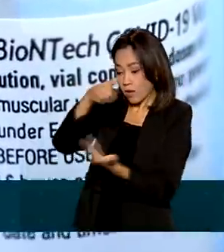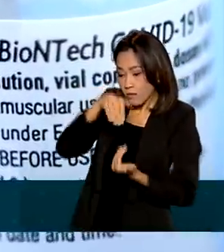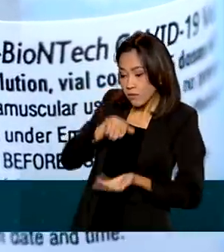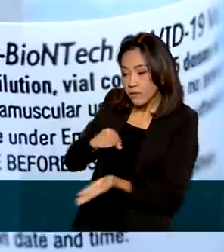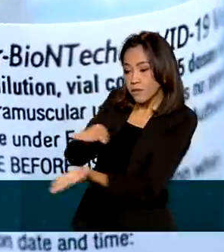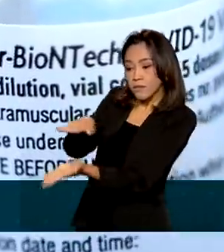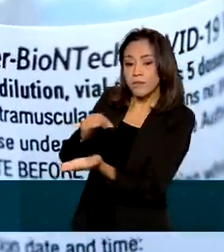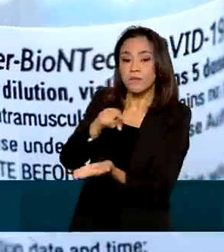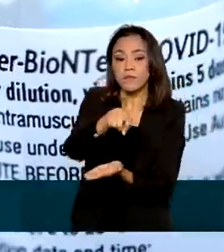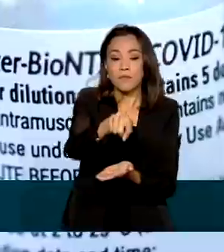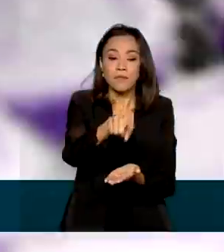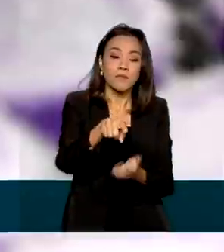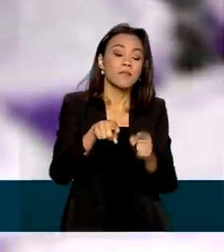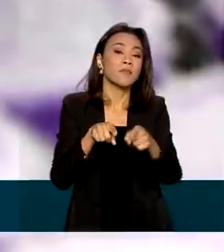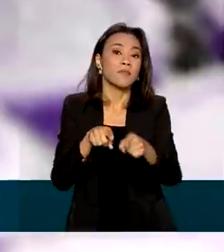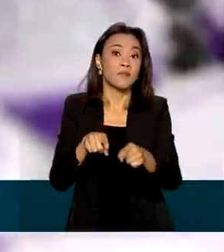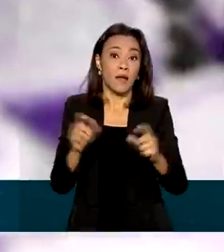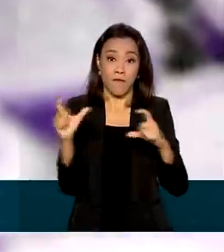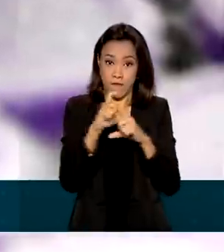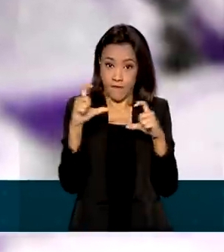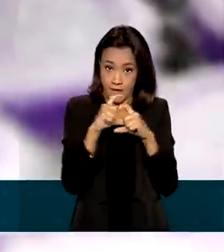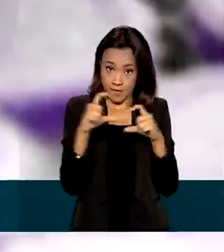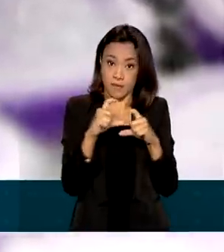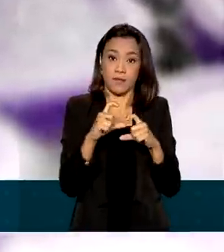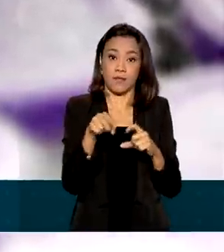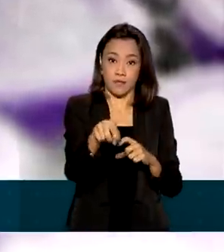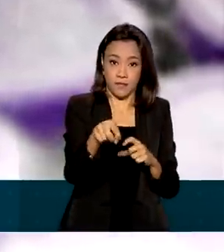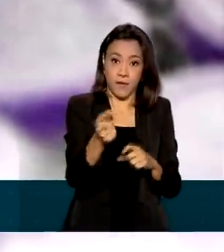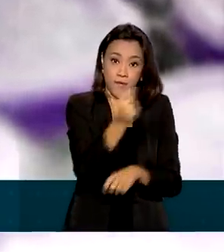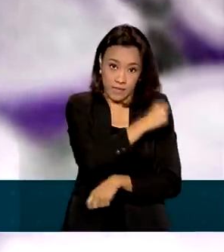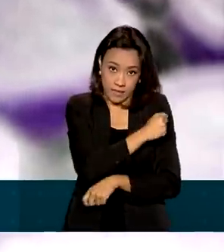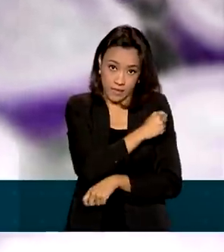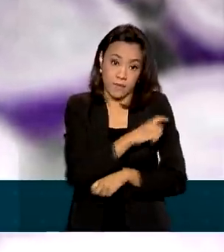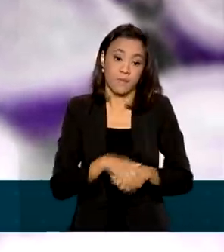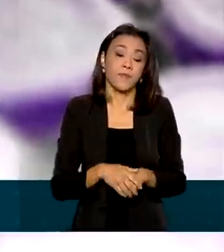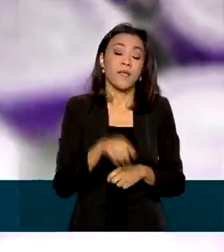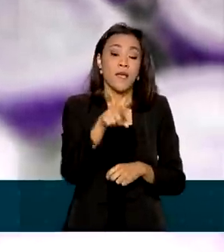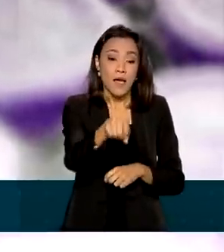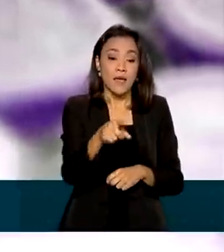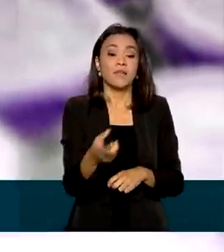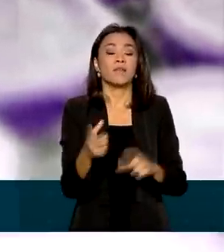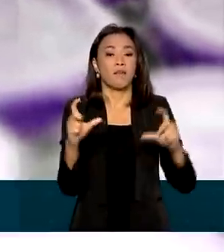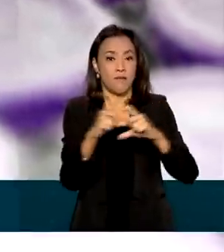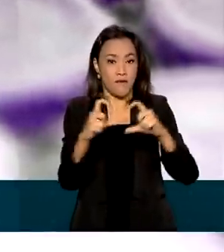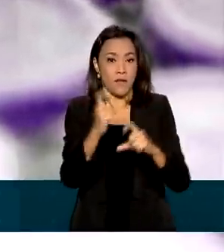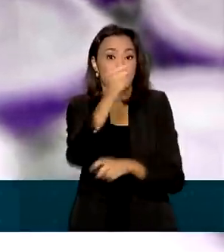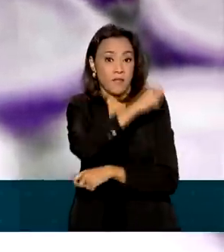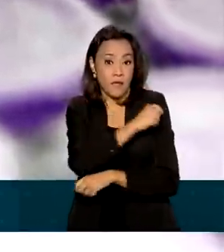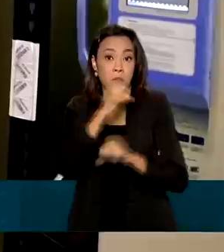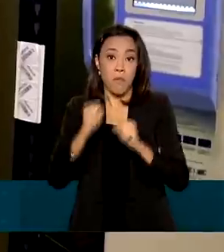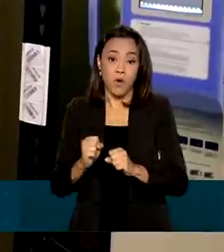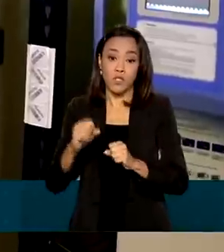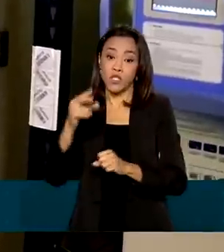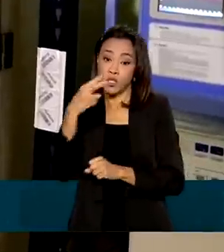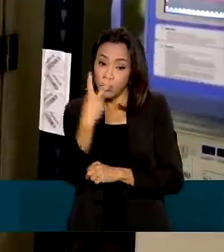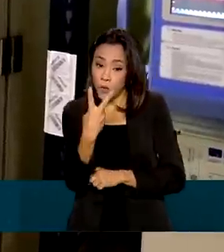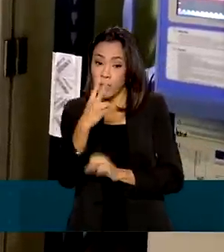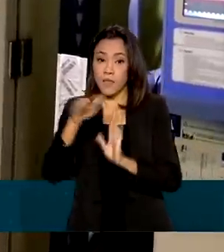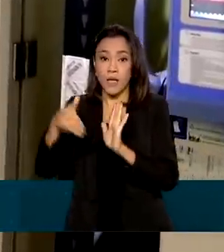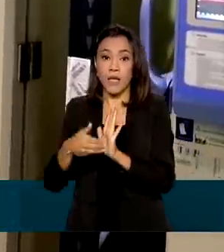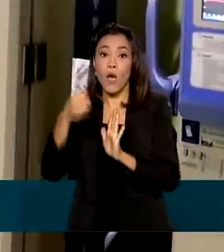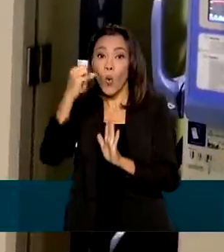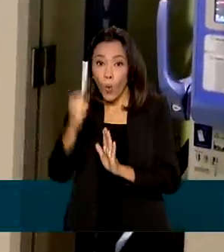vacina da Pfizer-BioNTech. A partir de agora, o imunizante poderá ser refrigerado de 2 a 8 graus Celsius